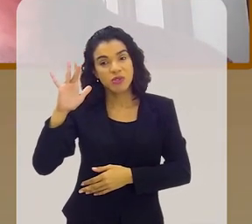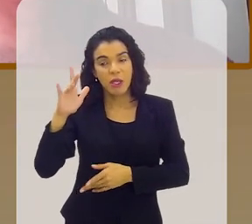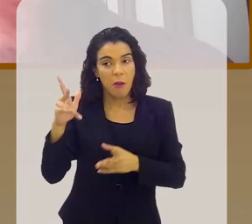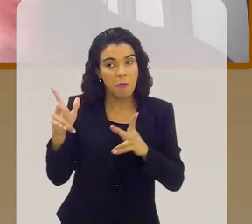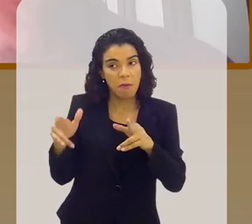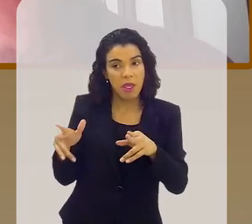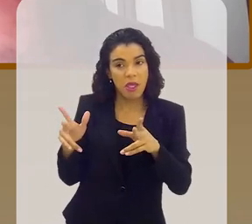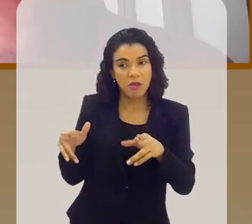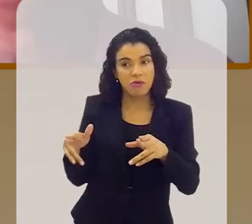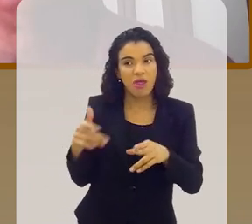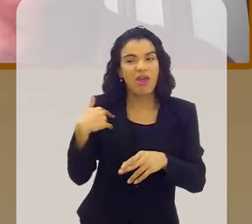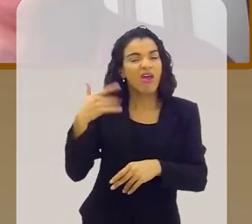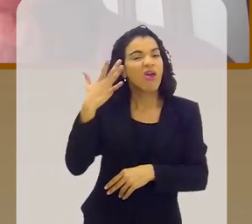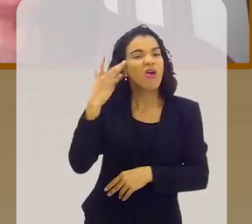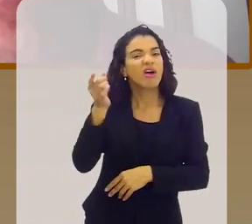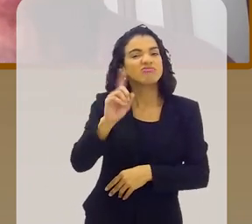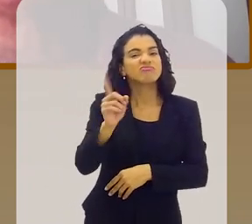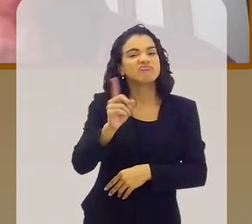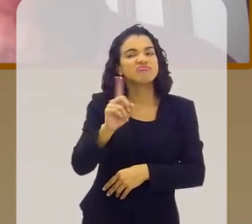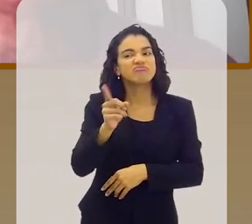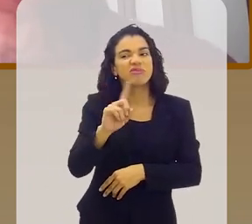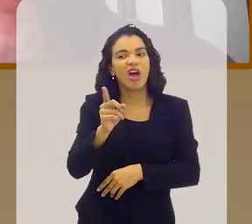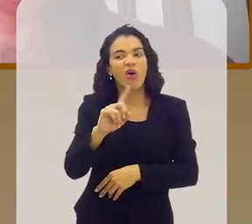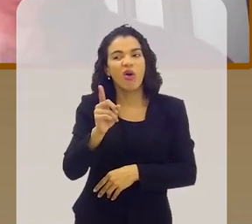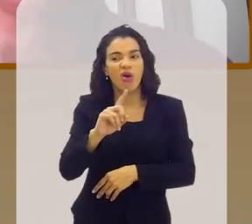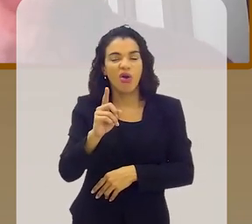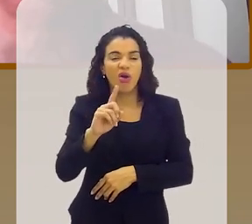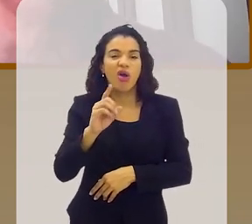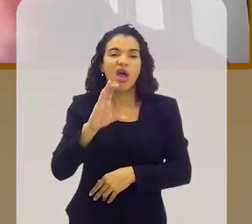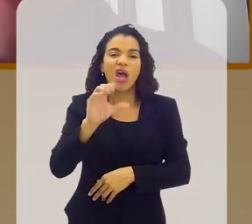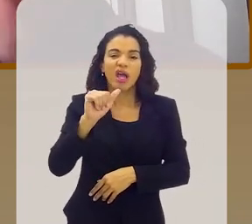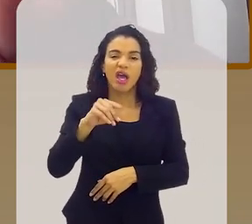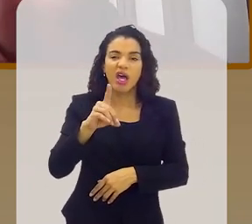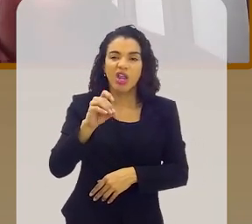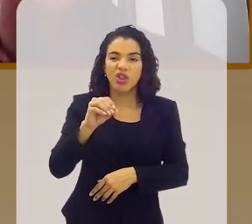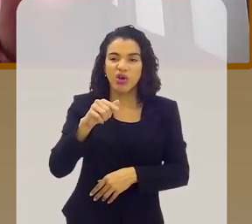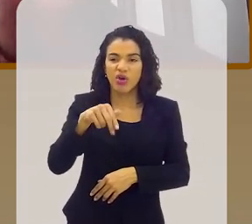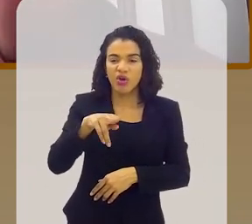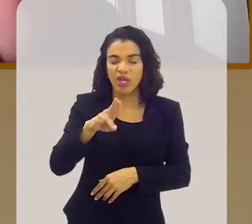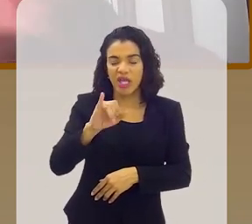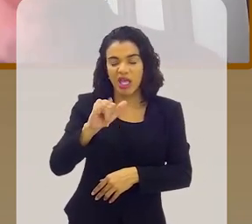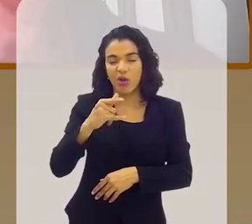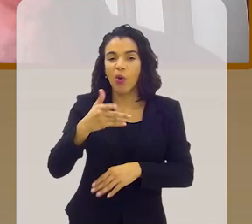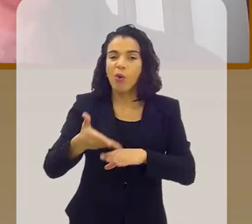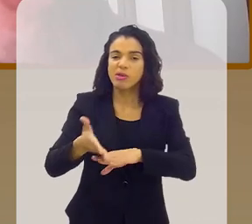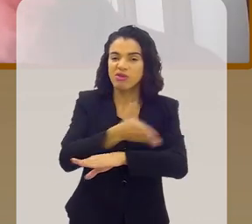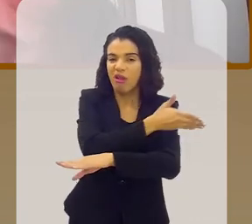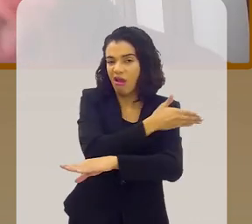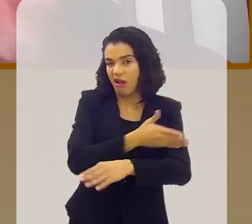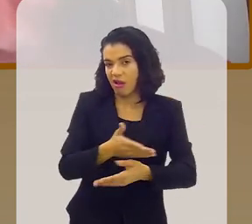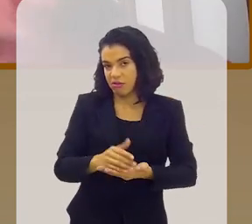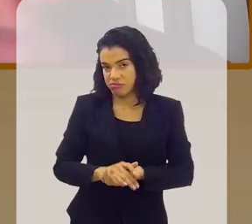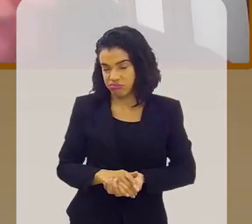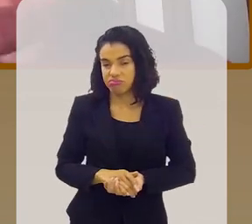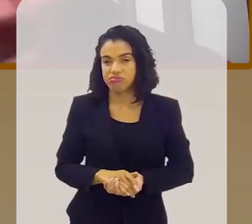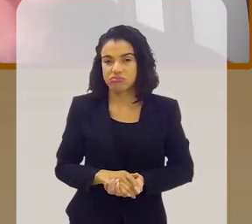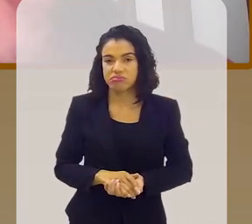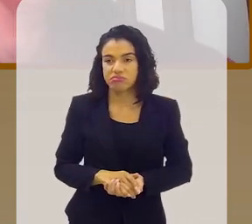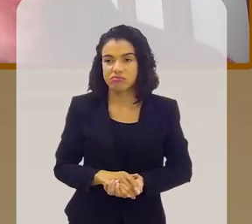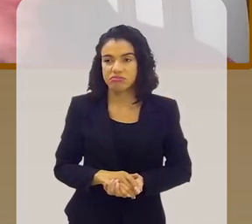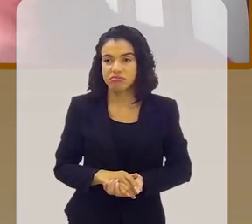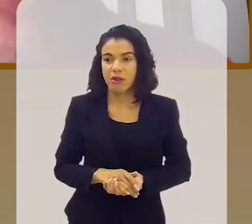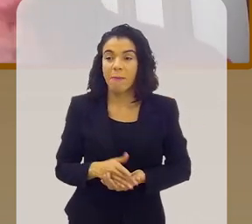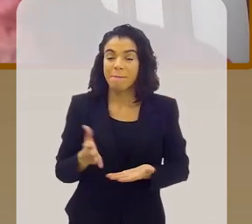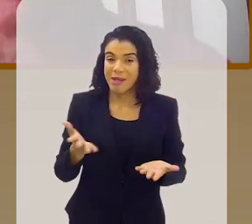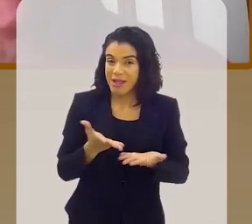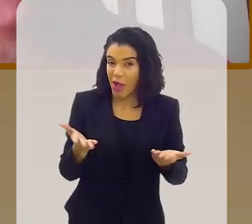Eu não sei se era ele, mas era maravilhoso também. tempo do Candongueiro, o Candongueiro começou mais lá atrás, ele começou a surgir por agora lá no Cacique.